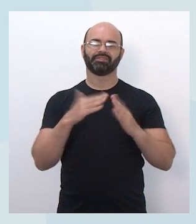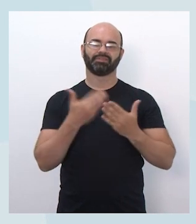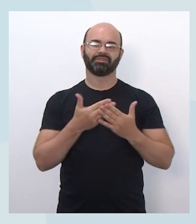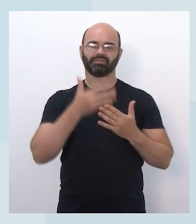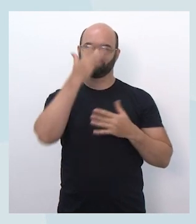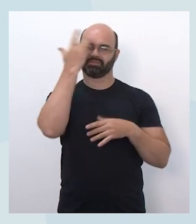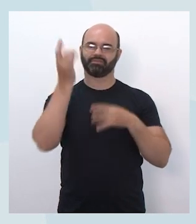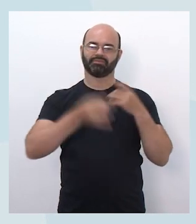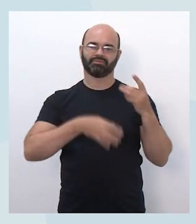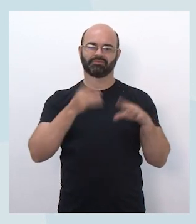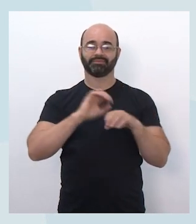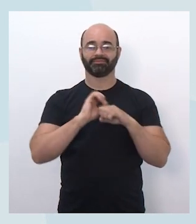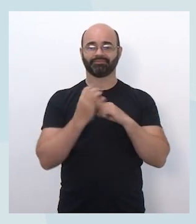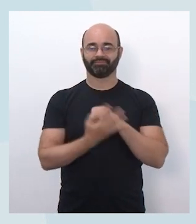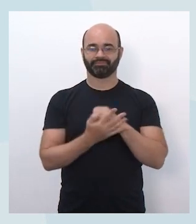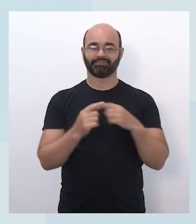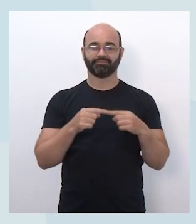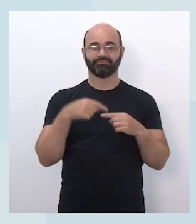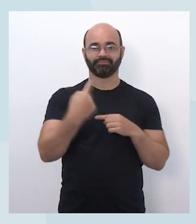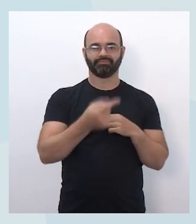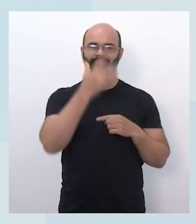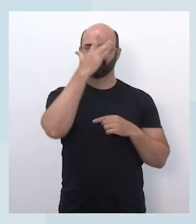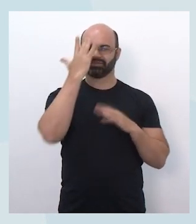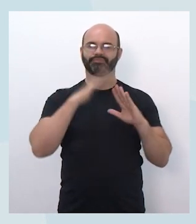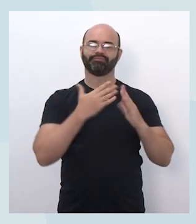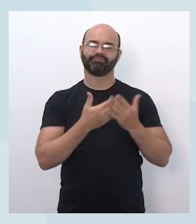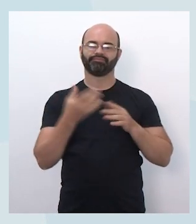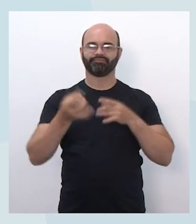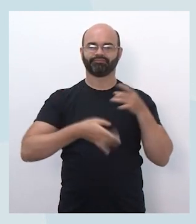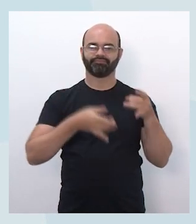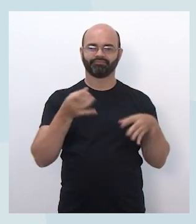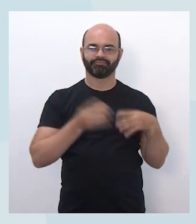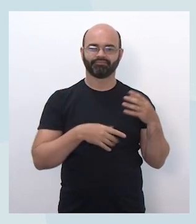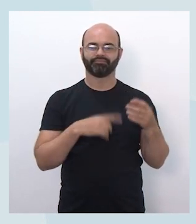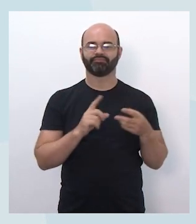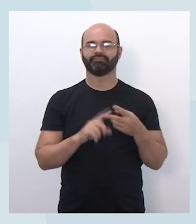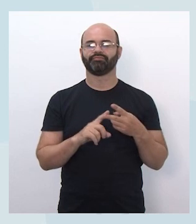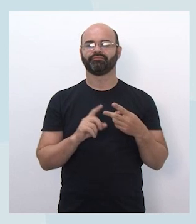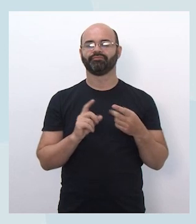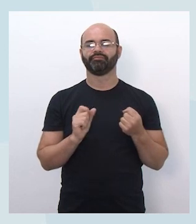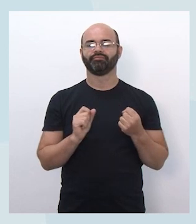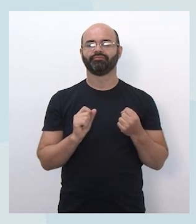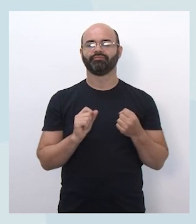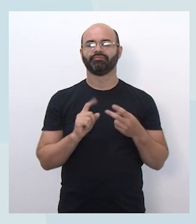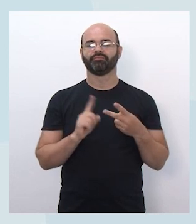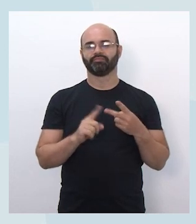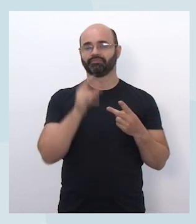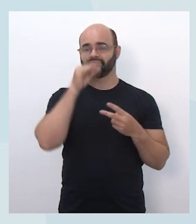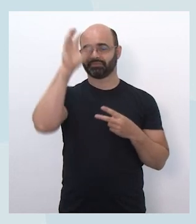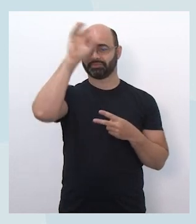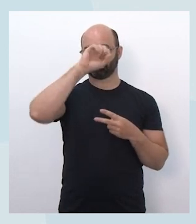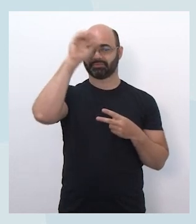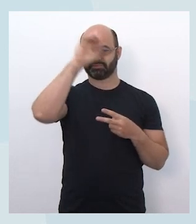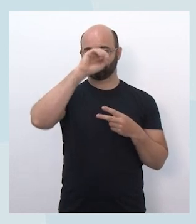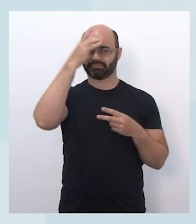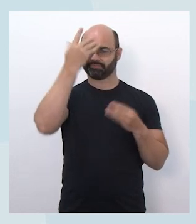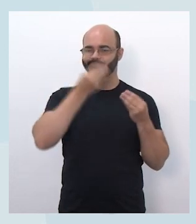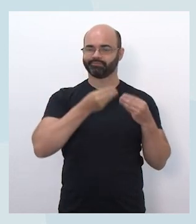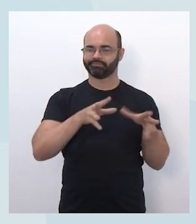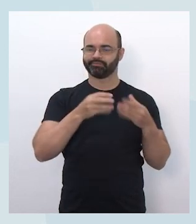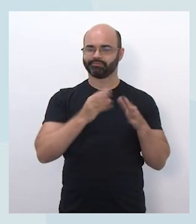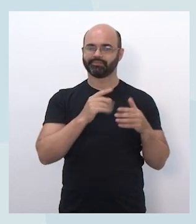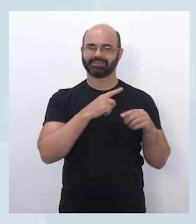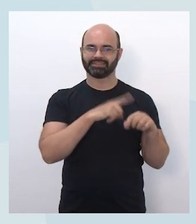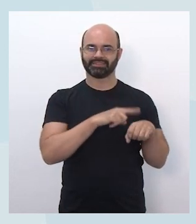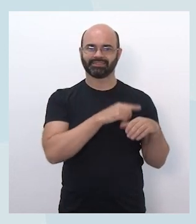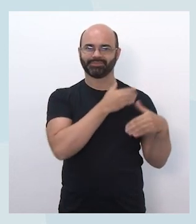do fenômeno do Covid-19. A defasagem da aprendizagem que pode ter sido acumulada ao longo desse